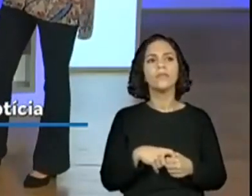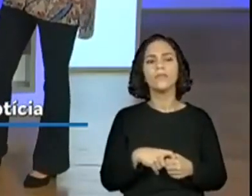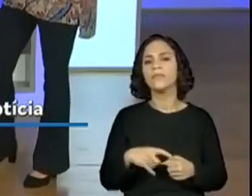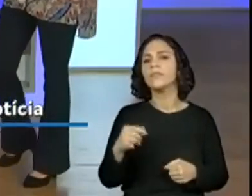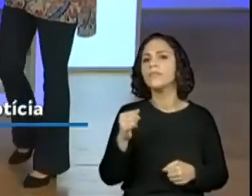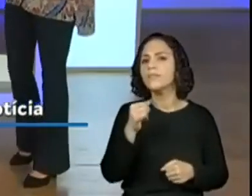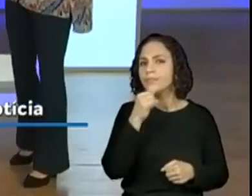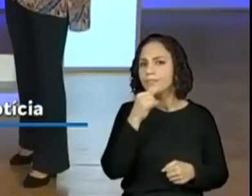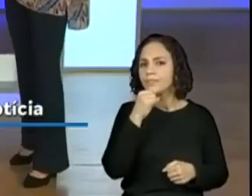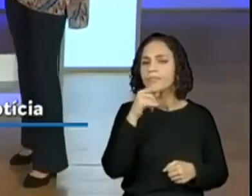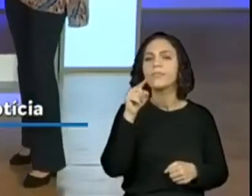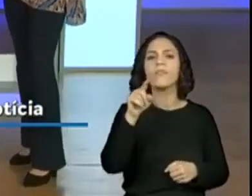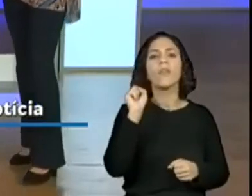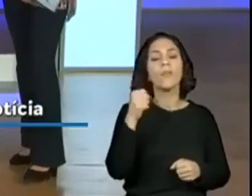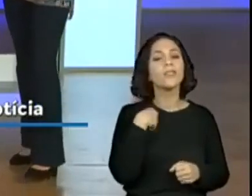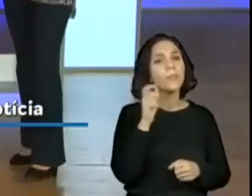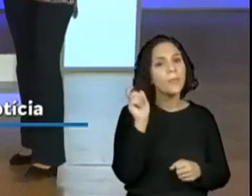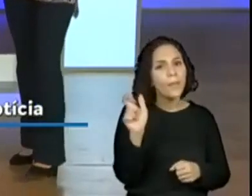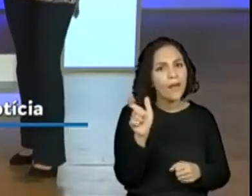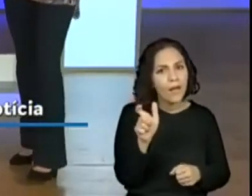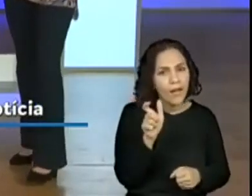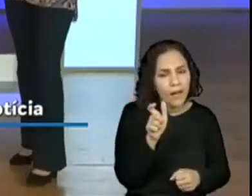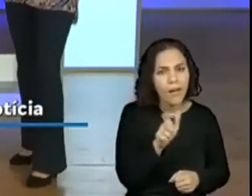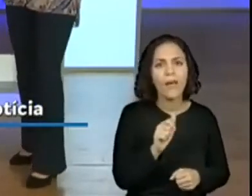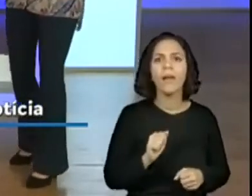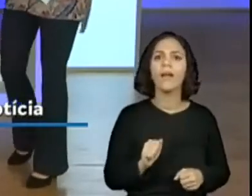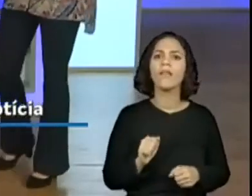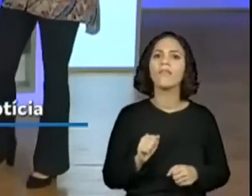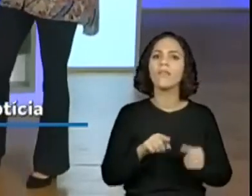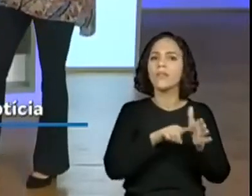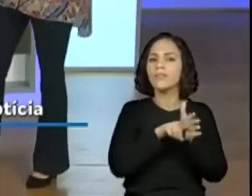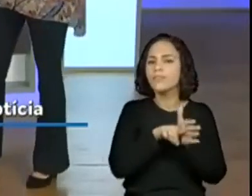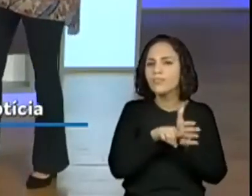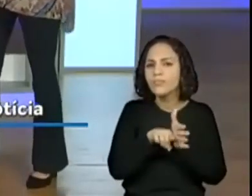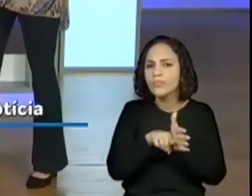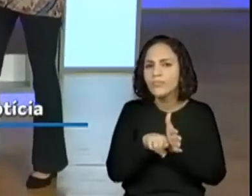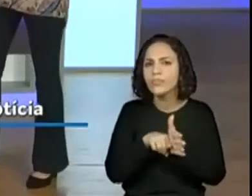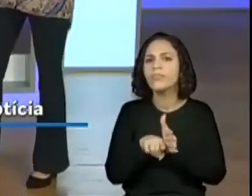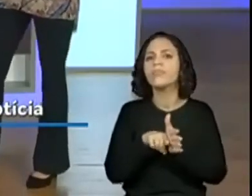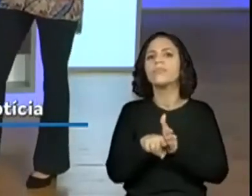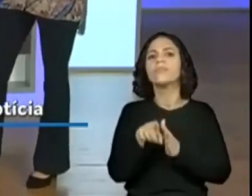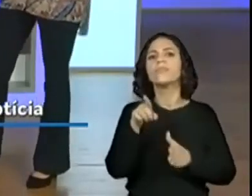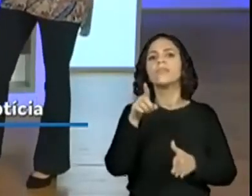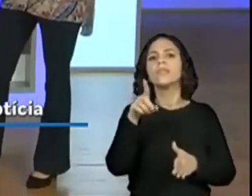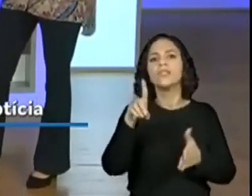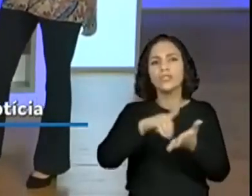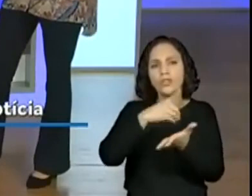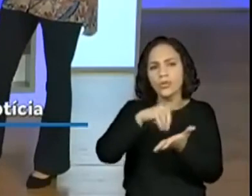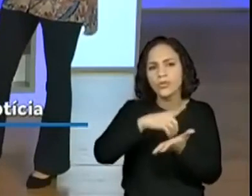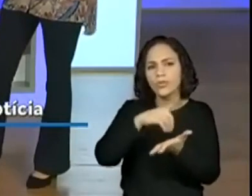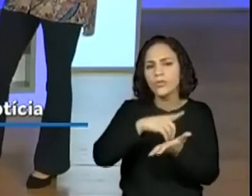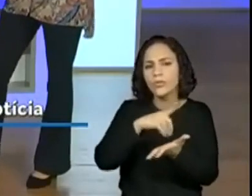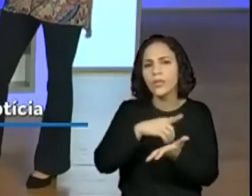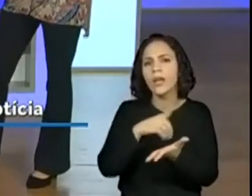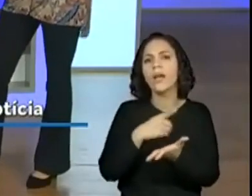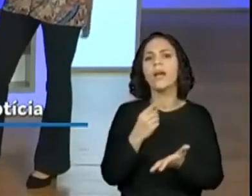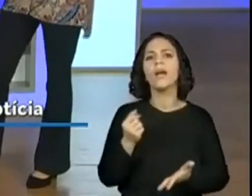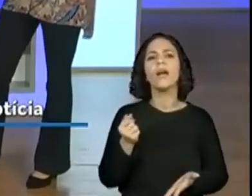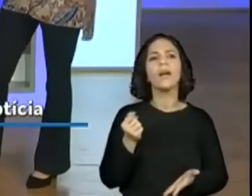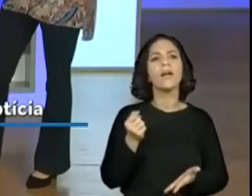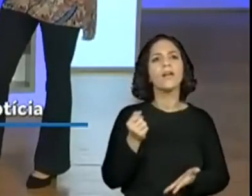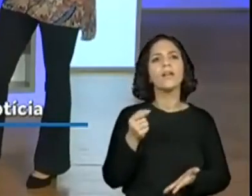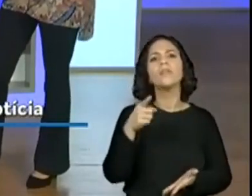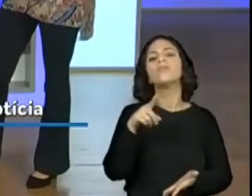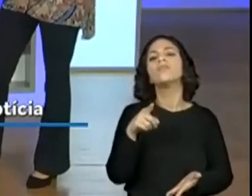não. A gente já brincou aqui até de palavras, né, procuro no dicionário, caso alguma coisa, alguma frase não esteja tendo sentido na